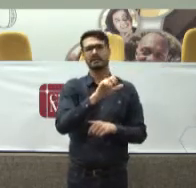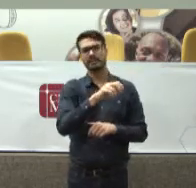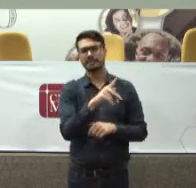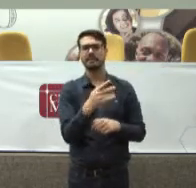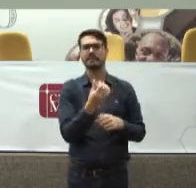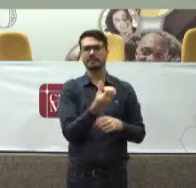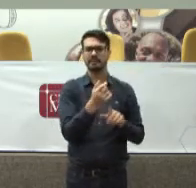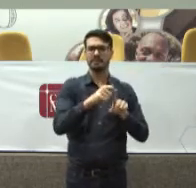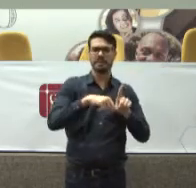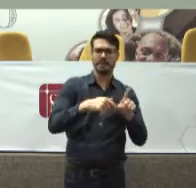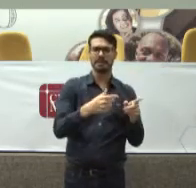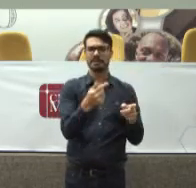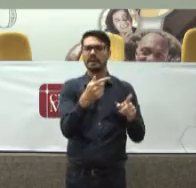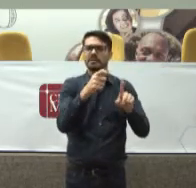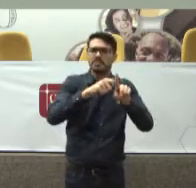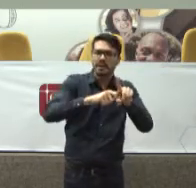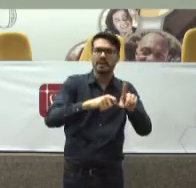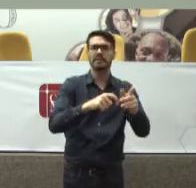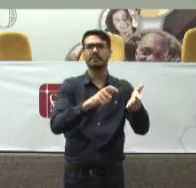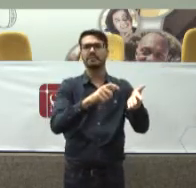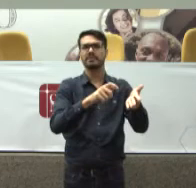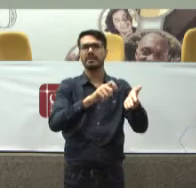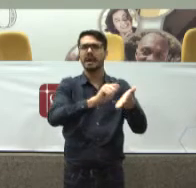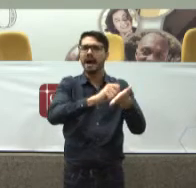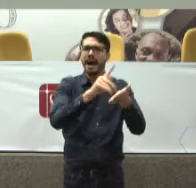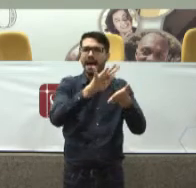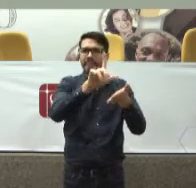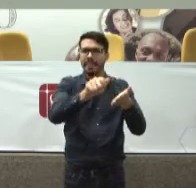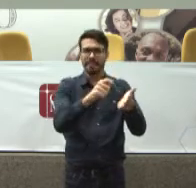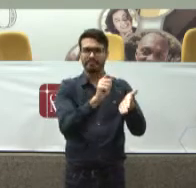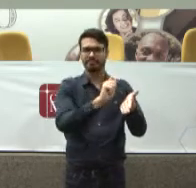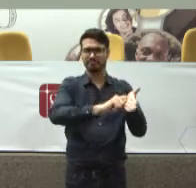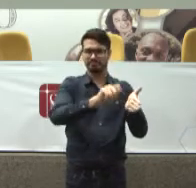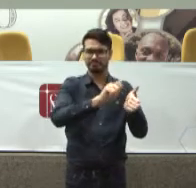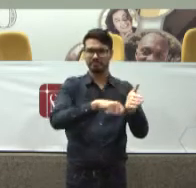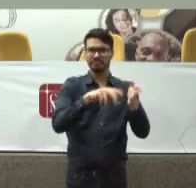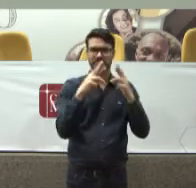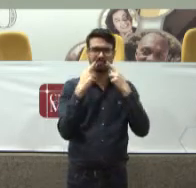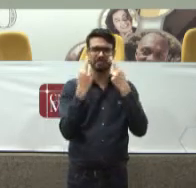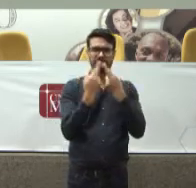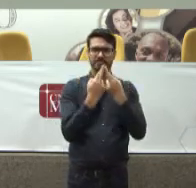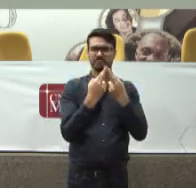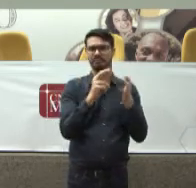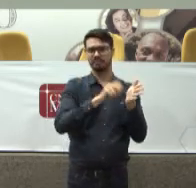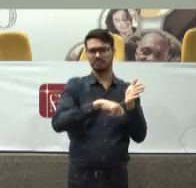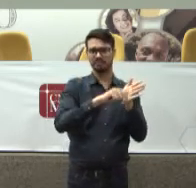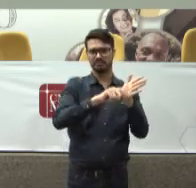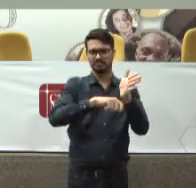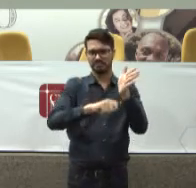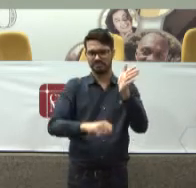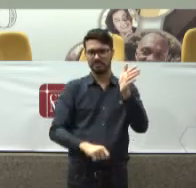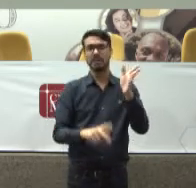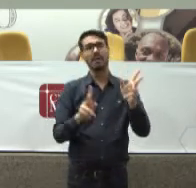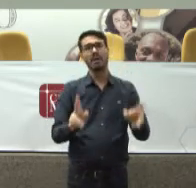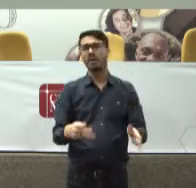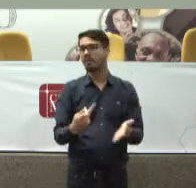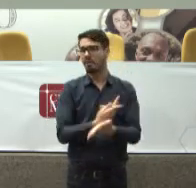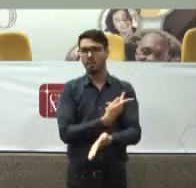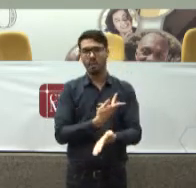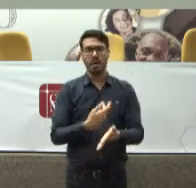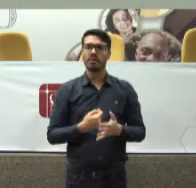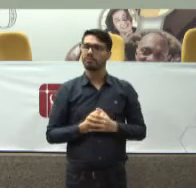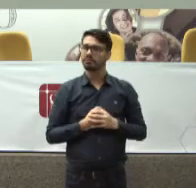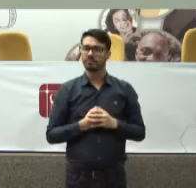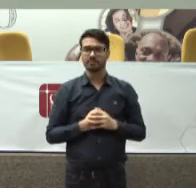meses Sete meses Fazemos uma ata De reunião Nem TAC Fazemos uma ata De reunião Todo mundo assinado E foi exatamente assim Que